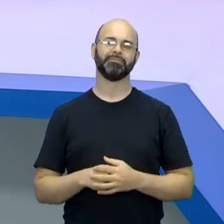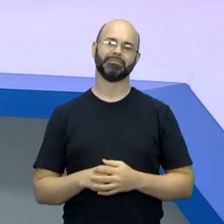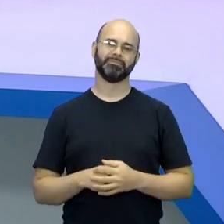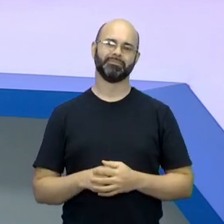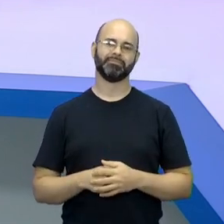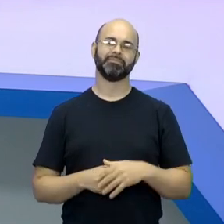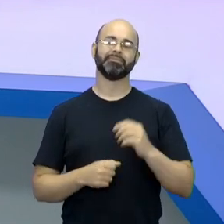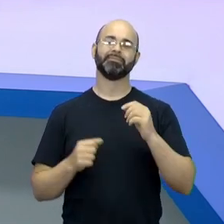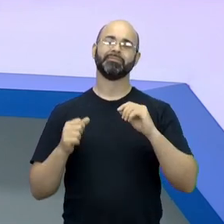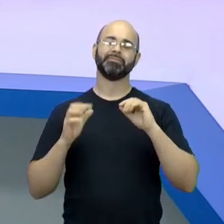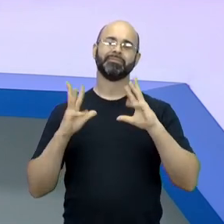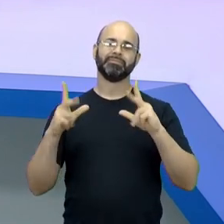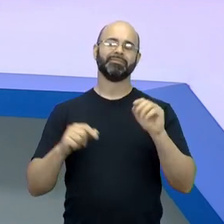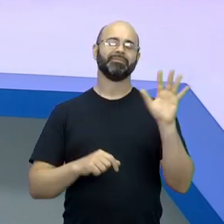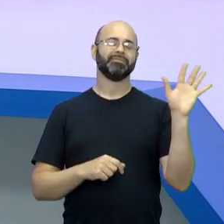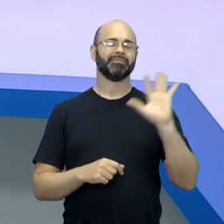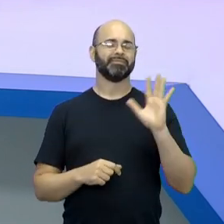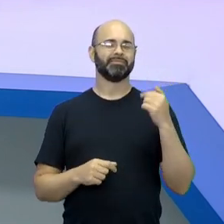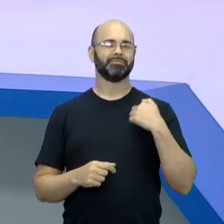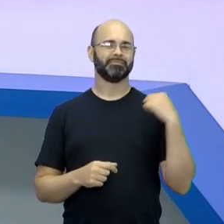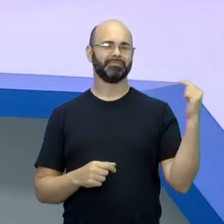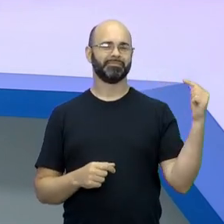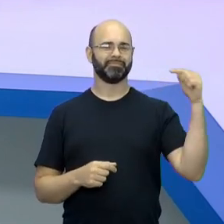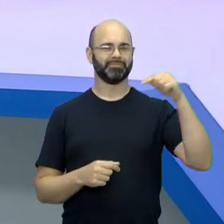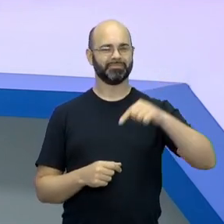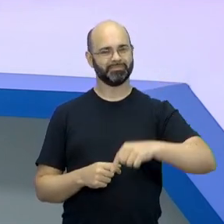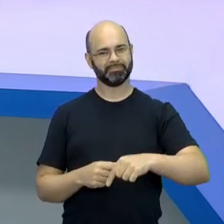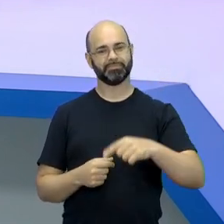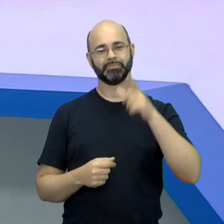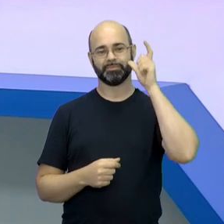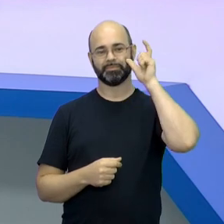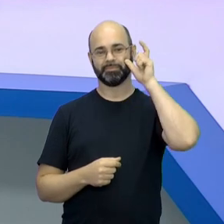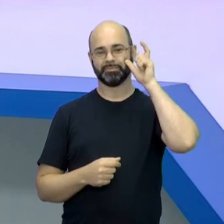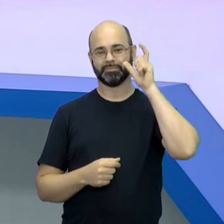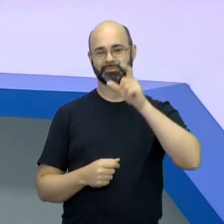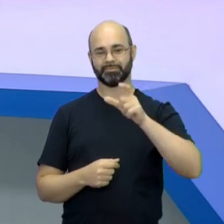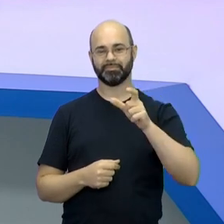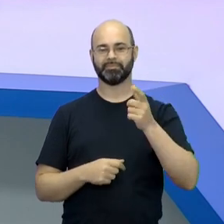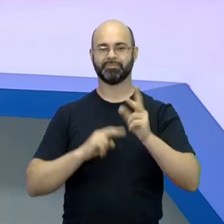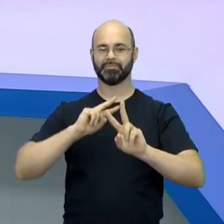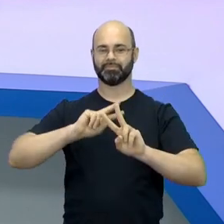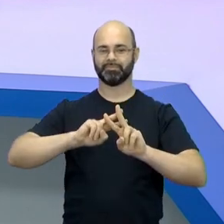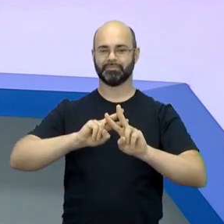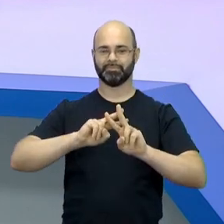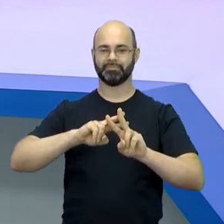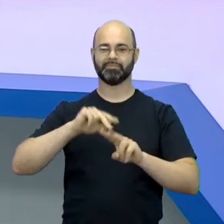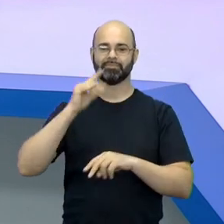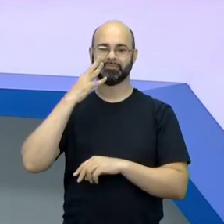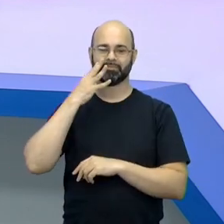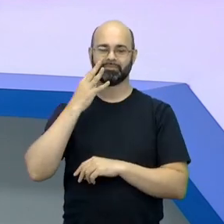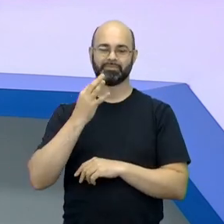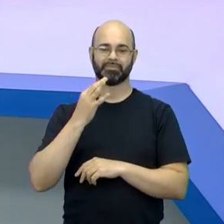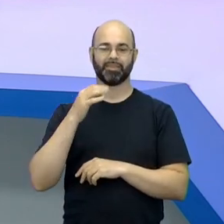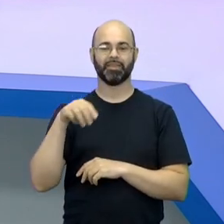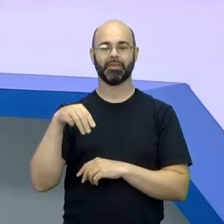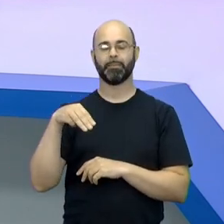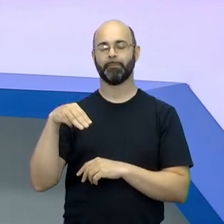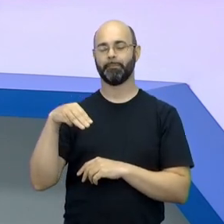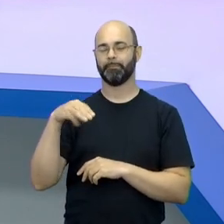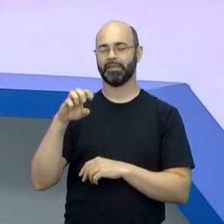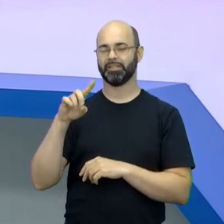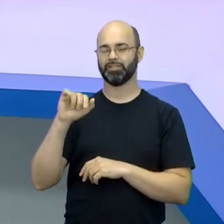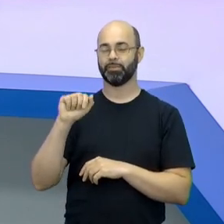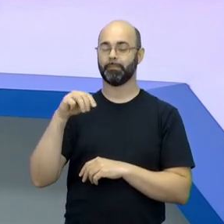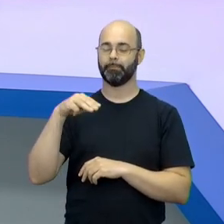a todos os estudantes, eu estou aqui, então, hoje, nessa aula interessante, né? Do hashtag Se Liga na Mídia e o Clube de Estudos das